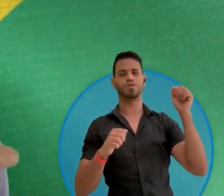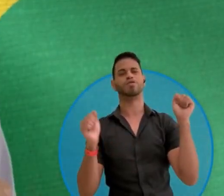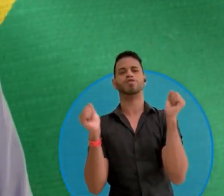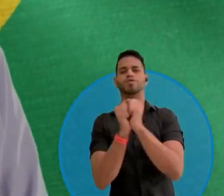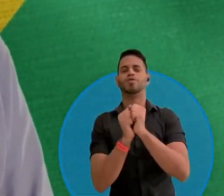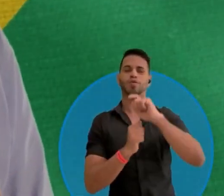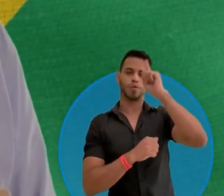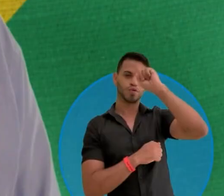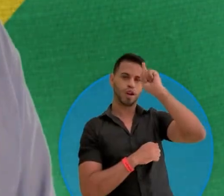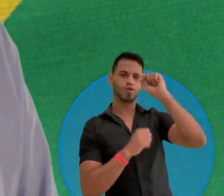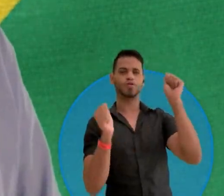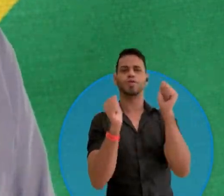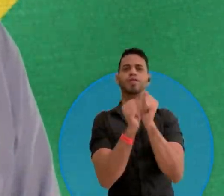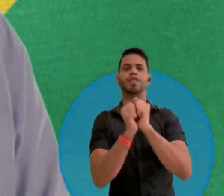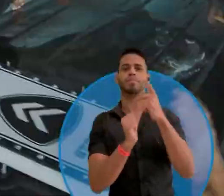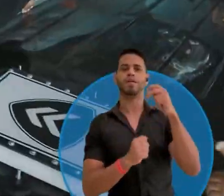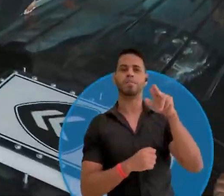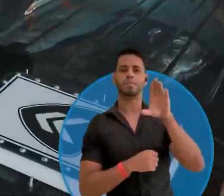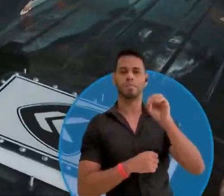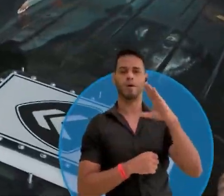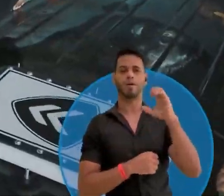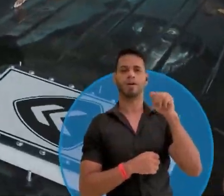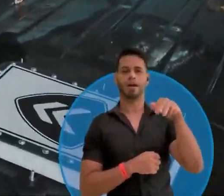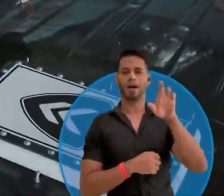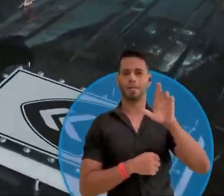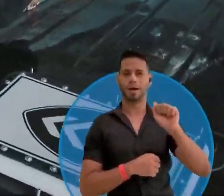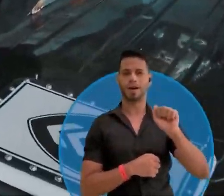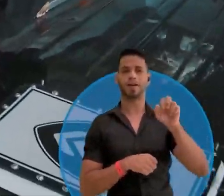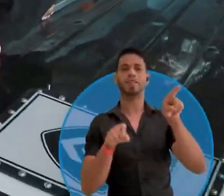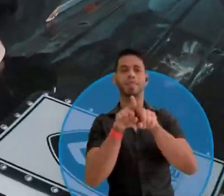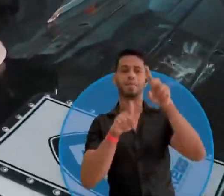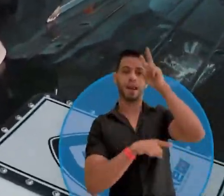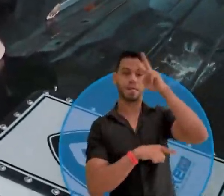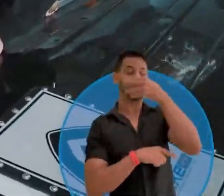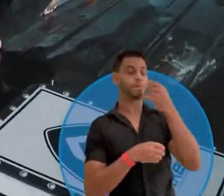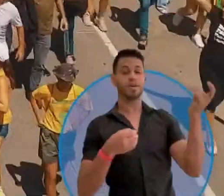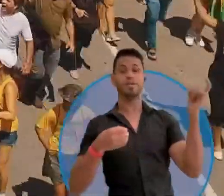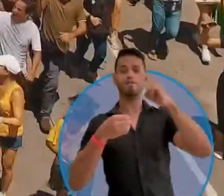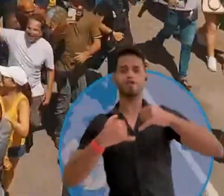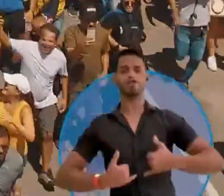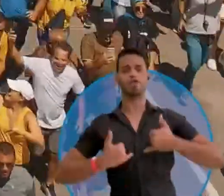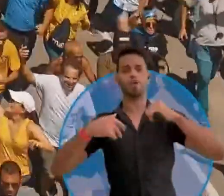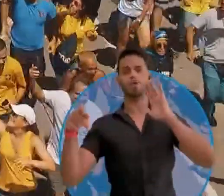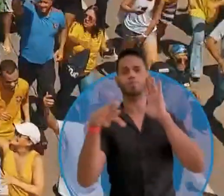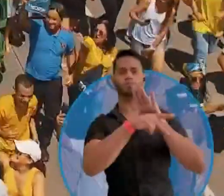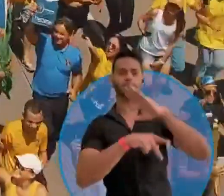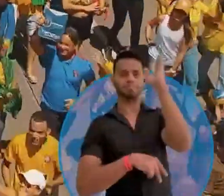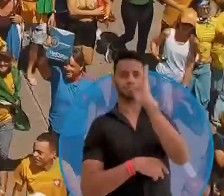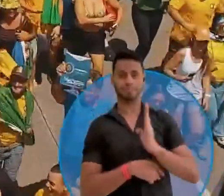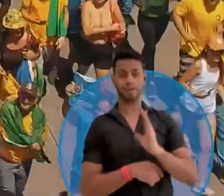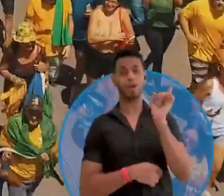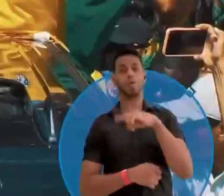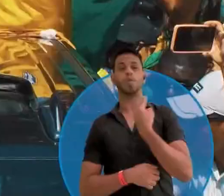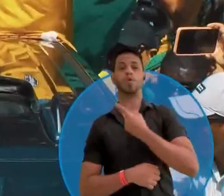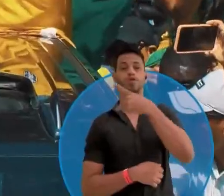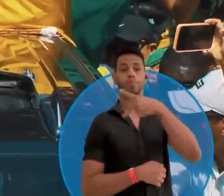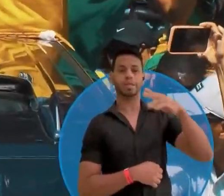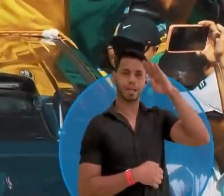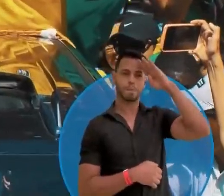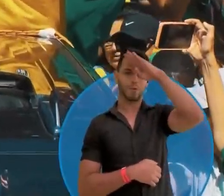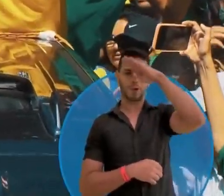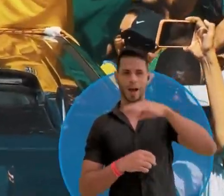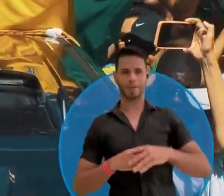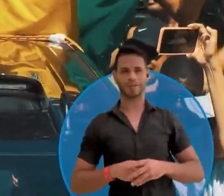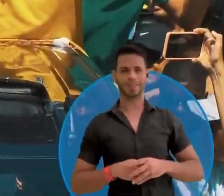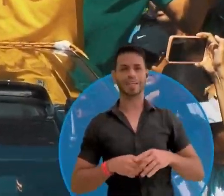amigos Geraldo Júlio e Paulo Câmara. É dia de lembrar também do homem que trouxe de volta esse orgulho patriota, o